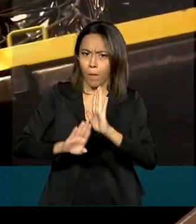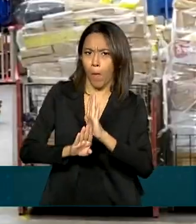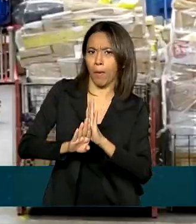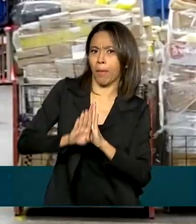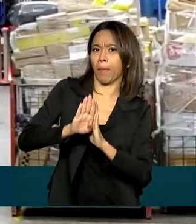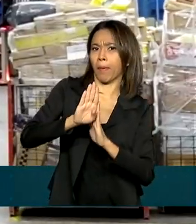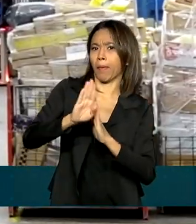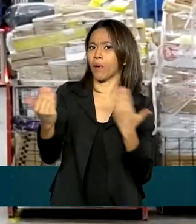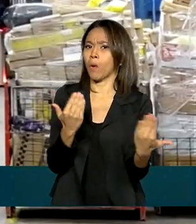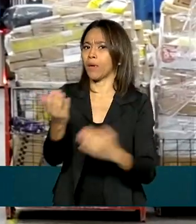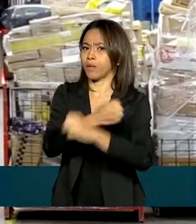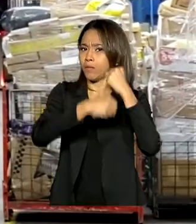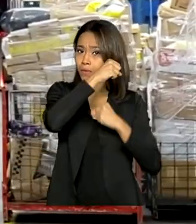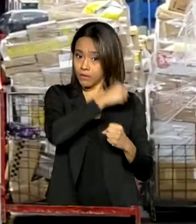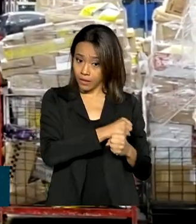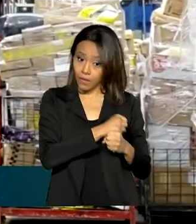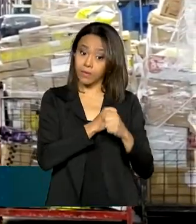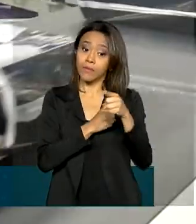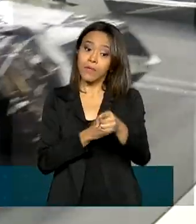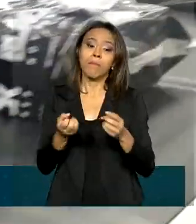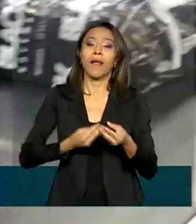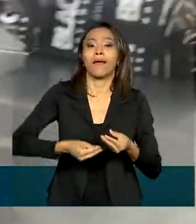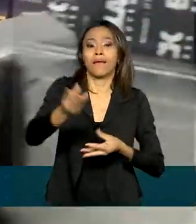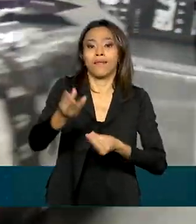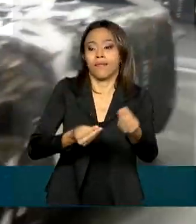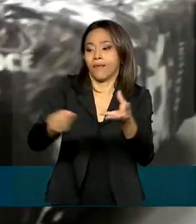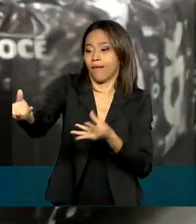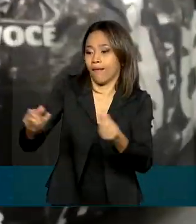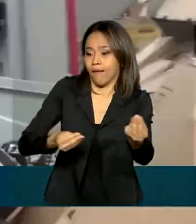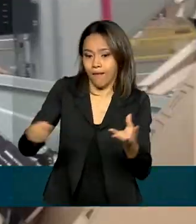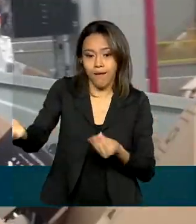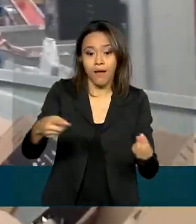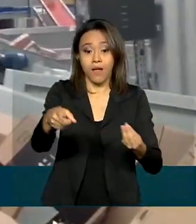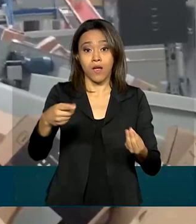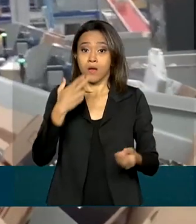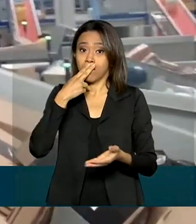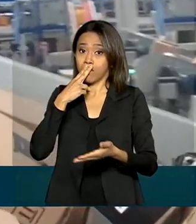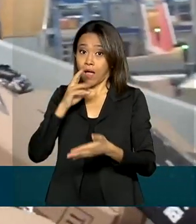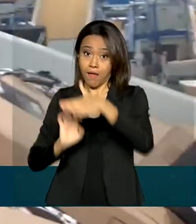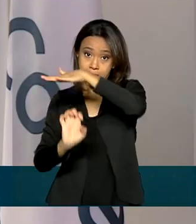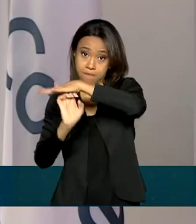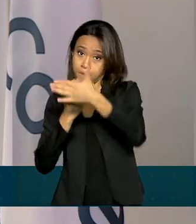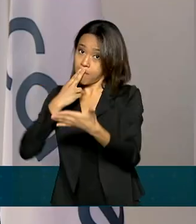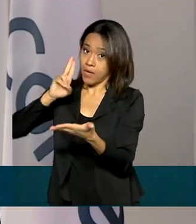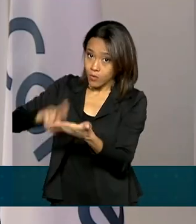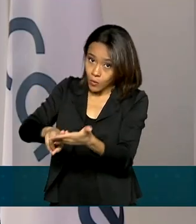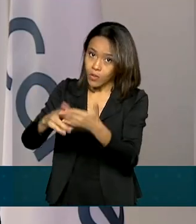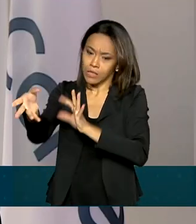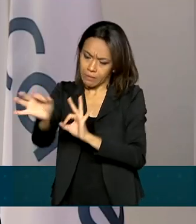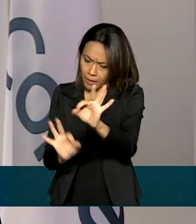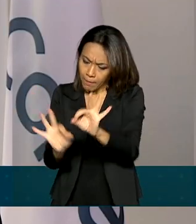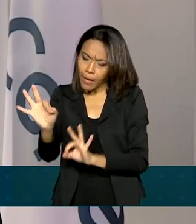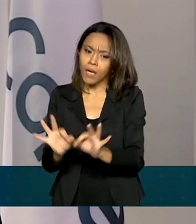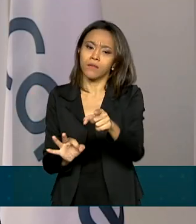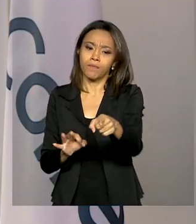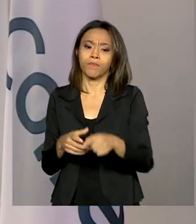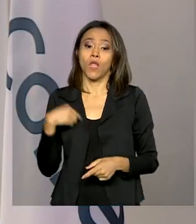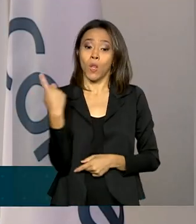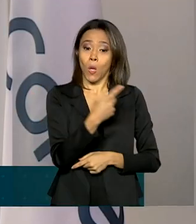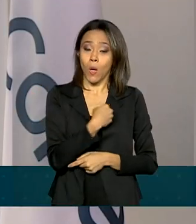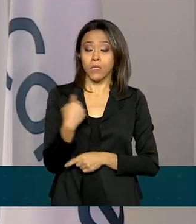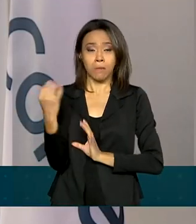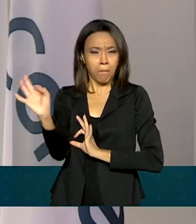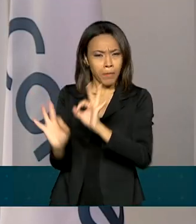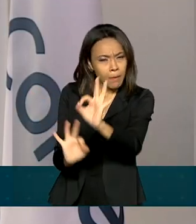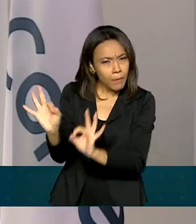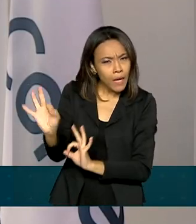agilidade na entrega das mercadorias, os correios já estão preparados. Estamos preparados para atender